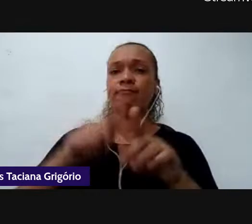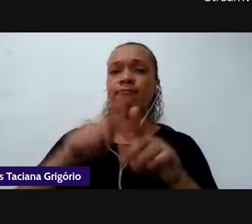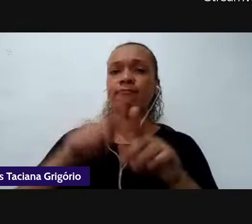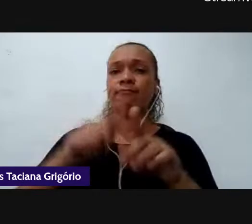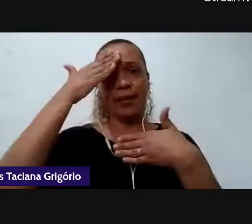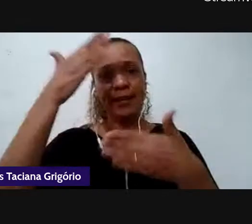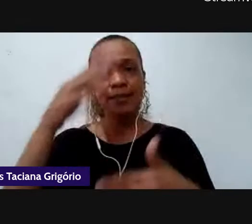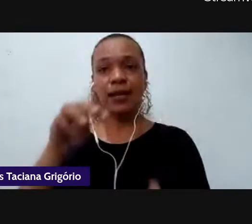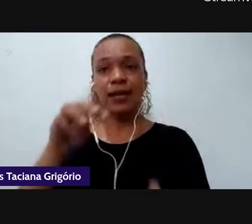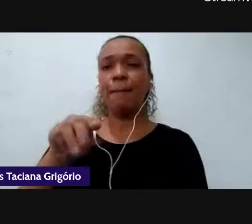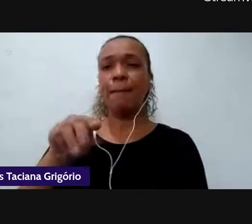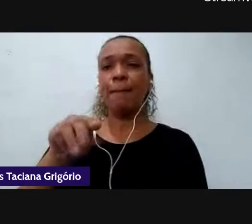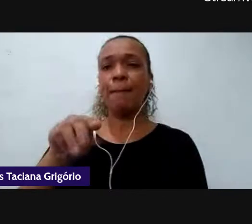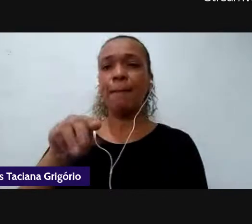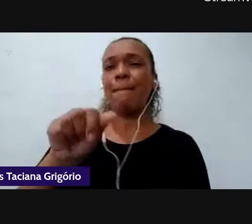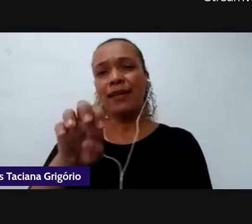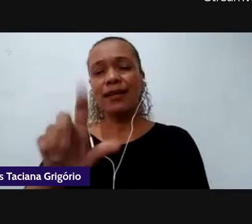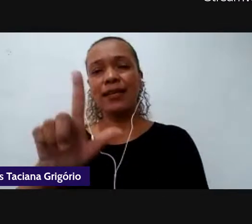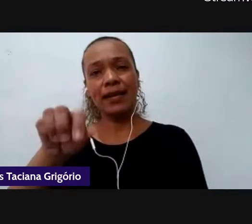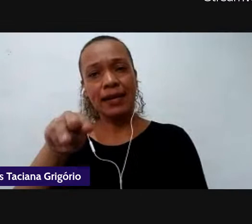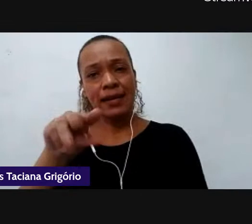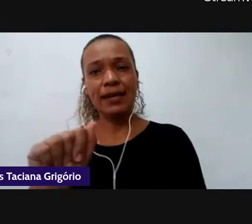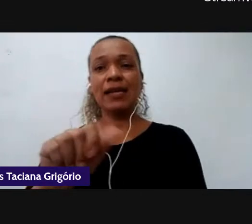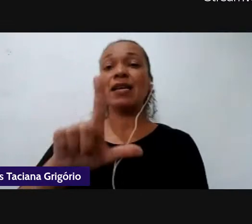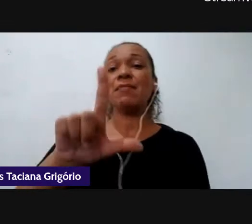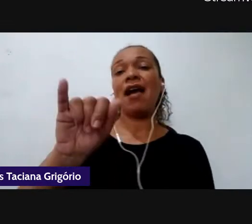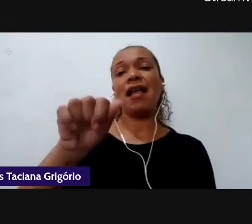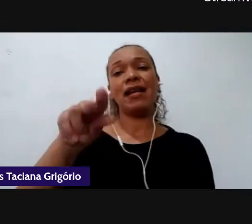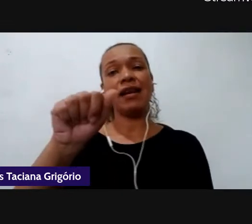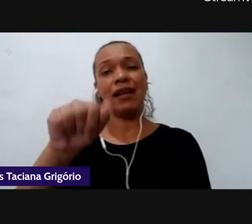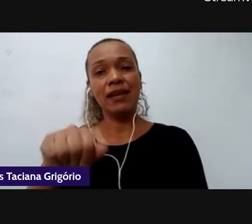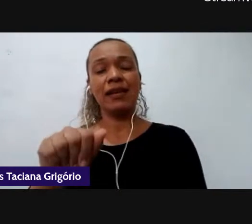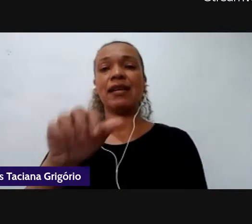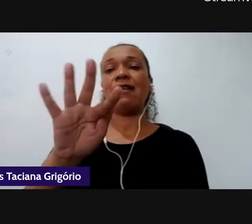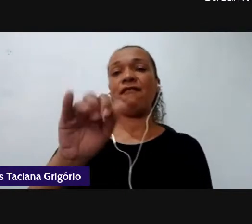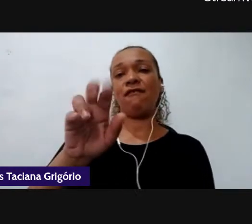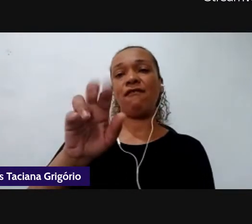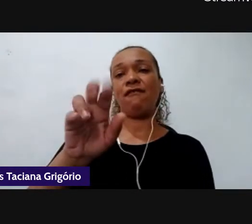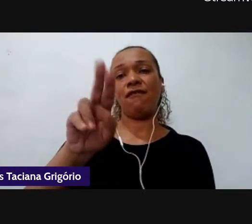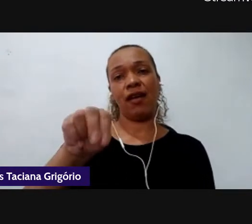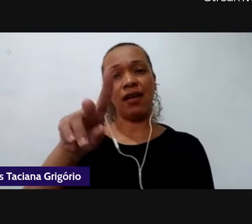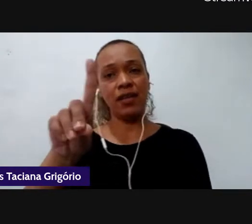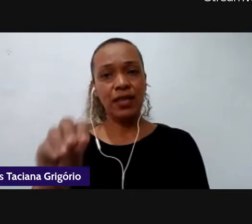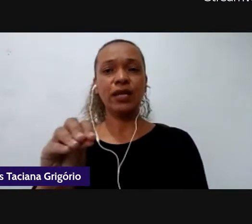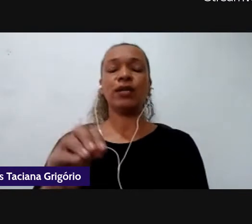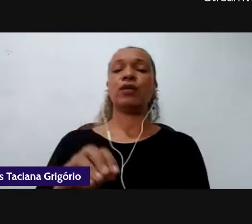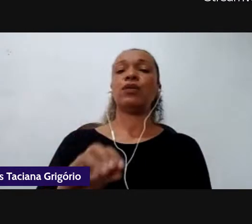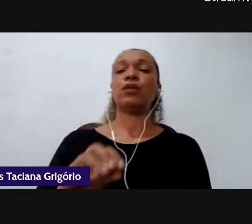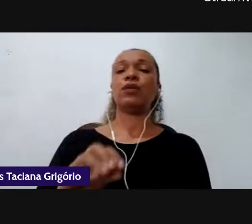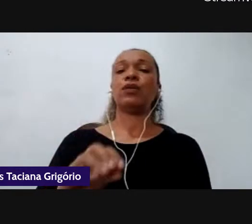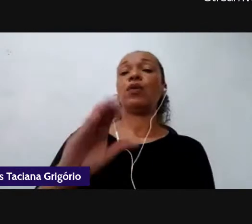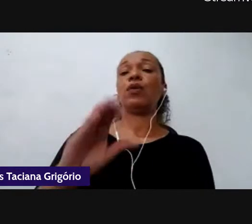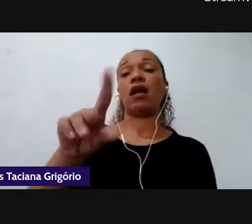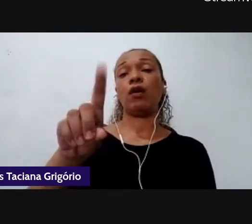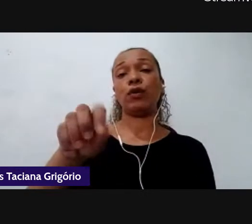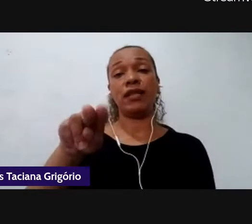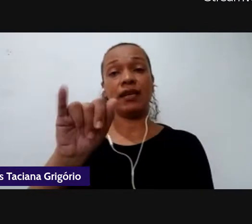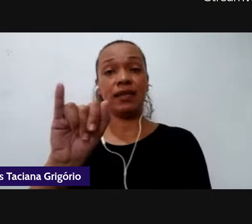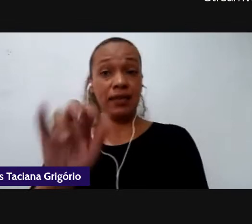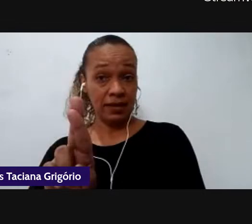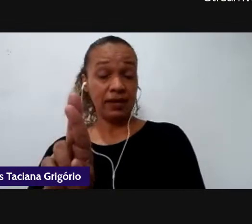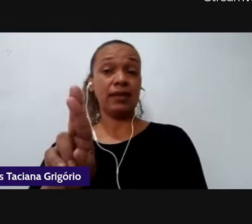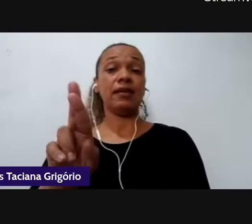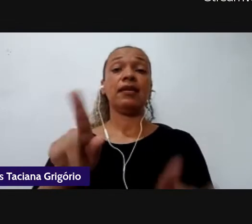Lima Lilian Soares Fernando Ribeiro Claudenir Ferreira né que expressam